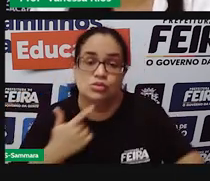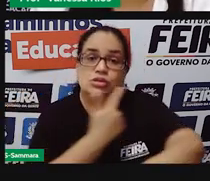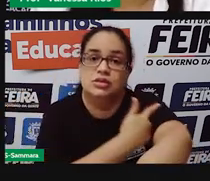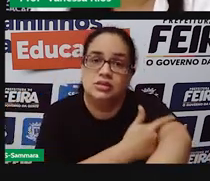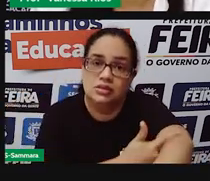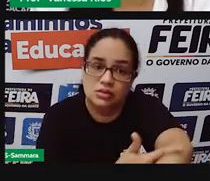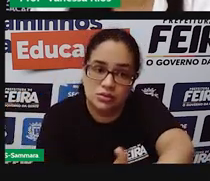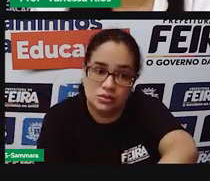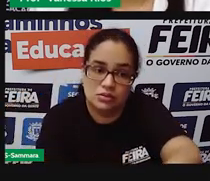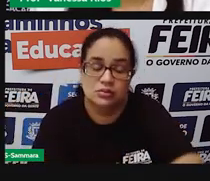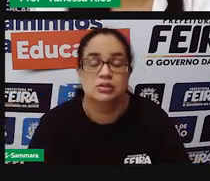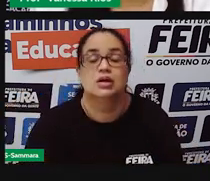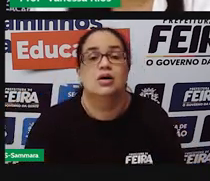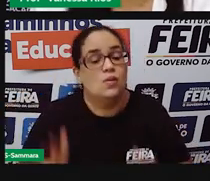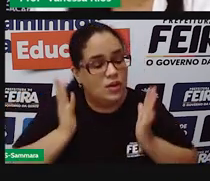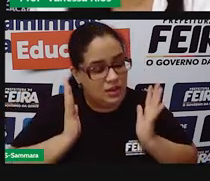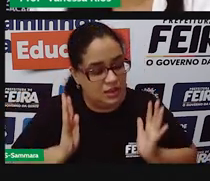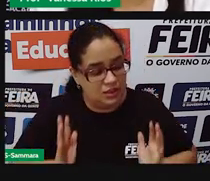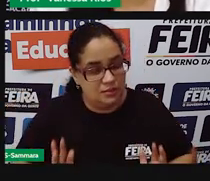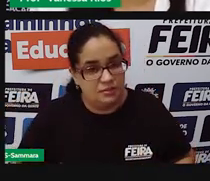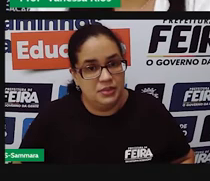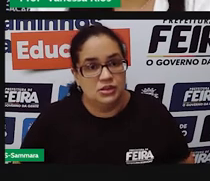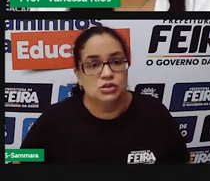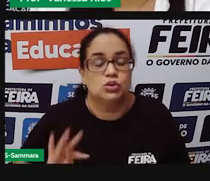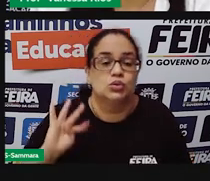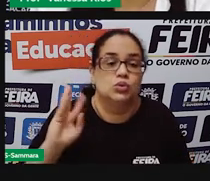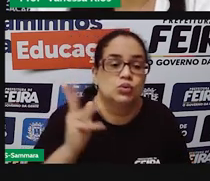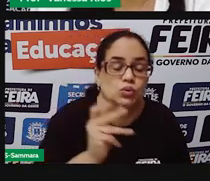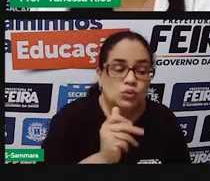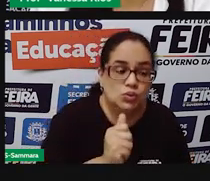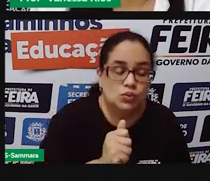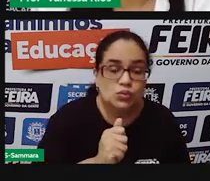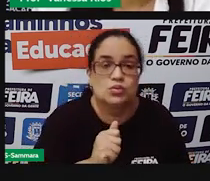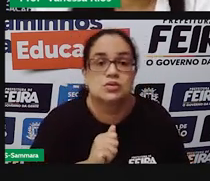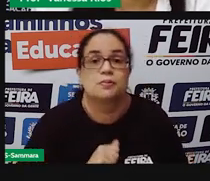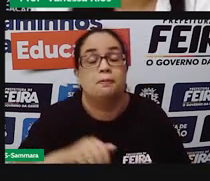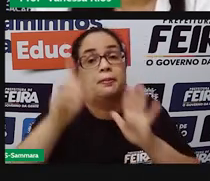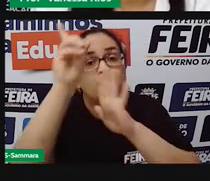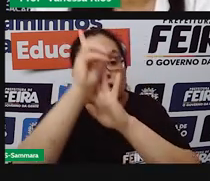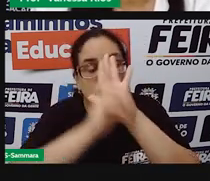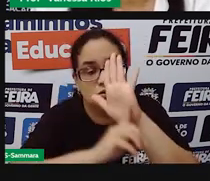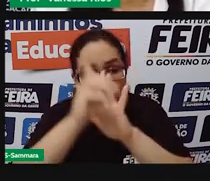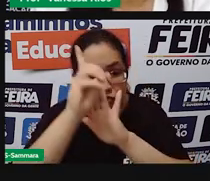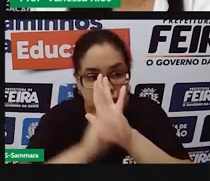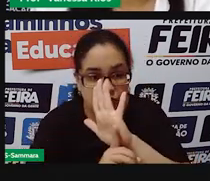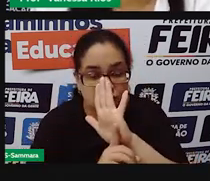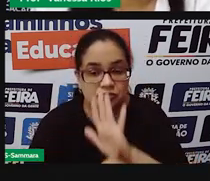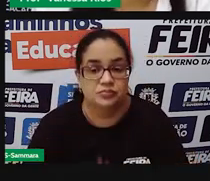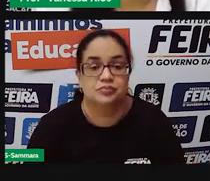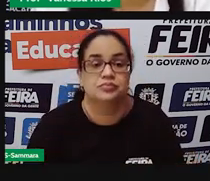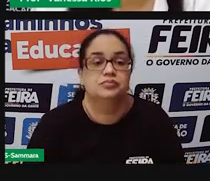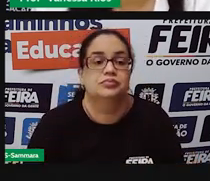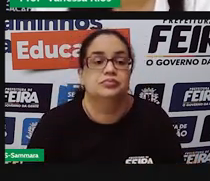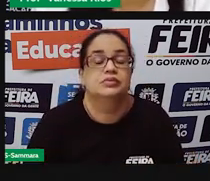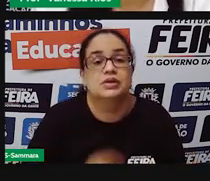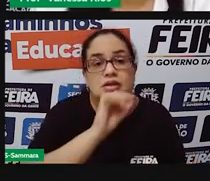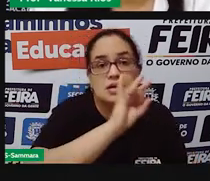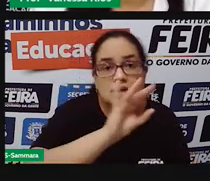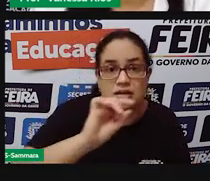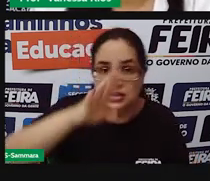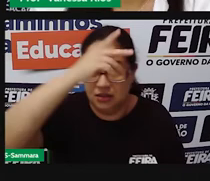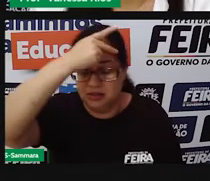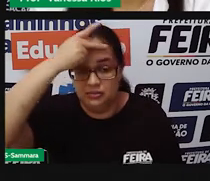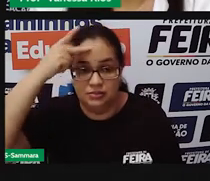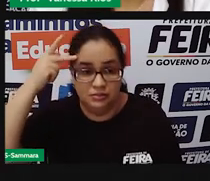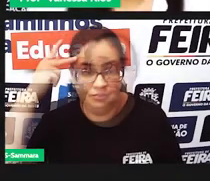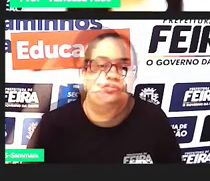ao saneamento básico e todos os outros direitos que fazem parte aí da vida de cada pessoa que compõe